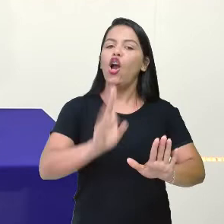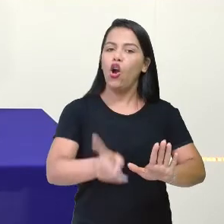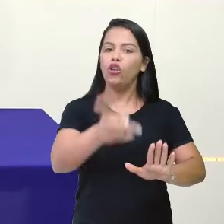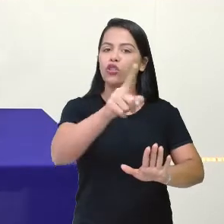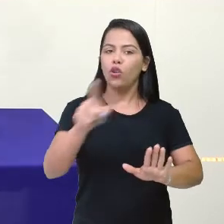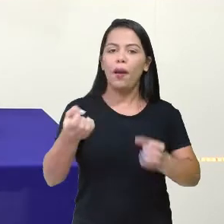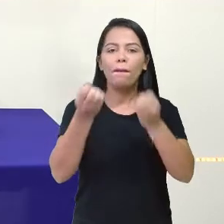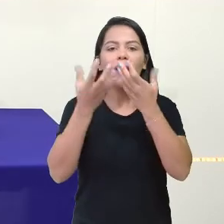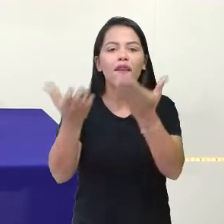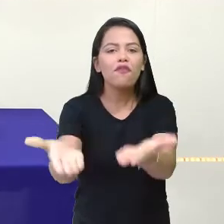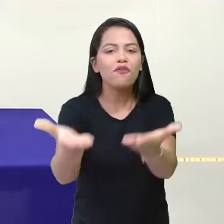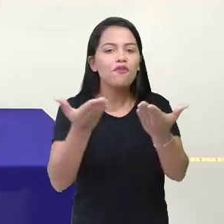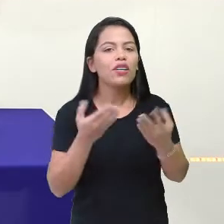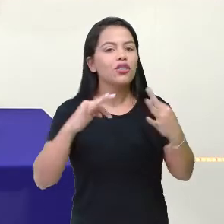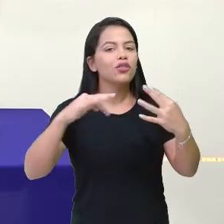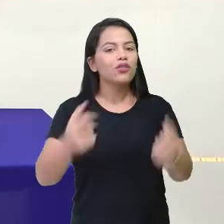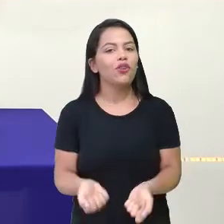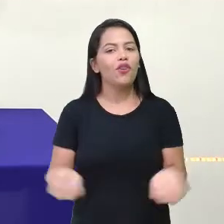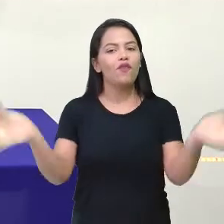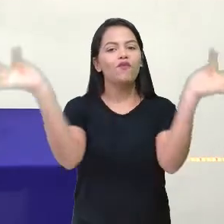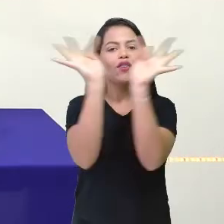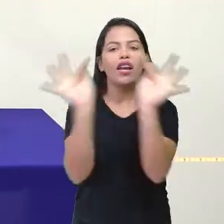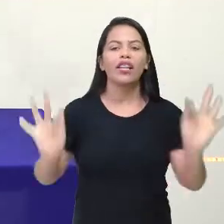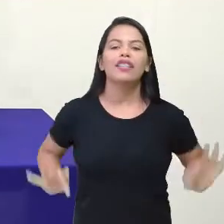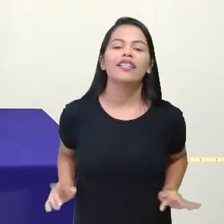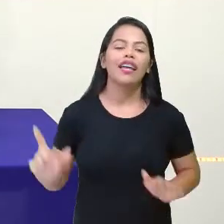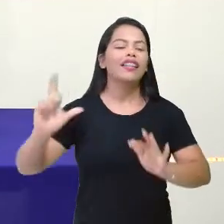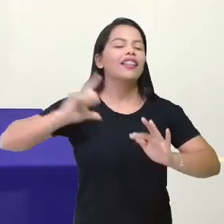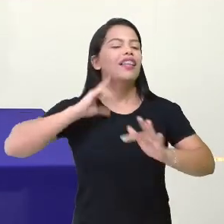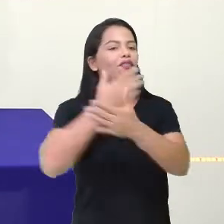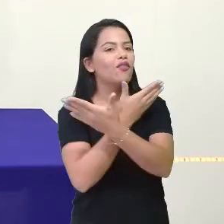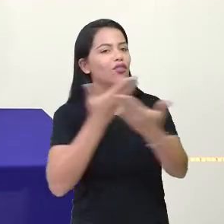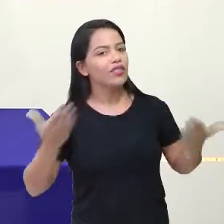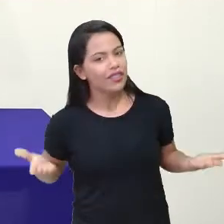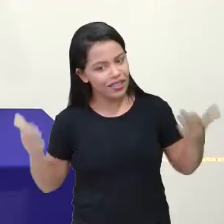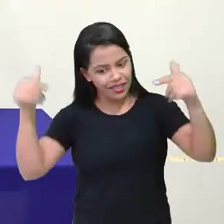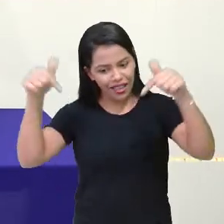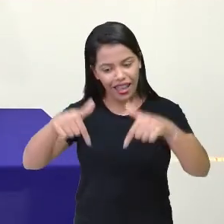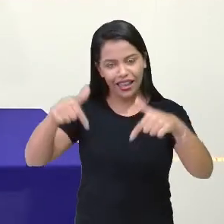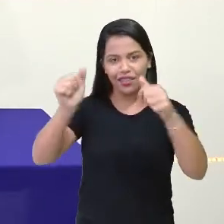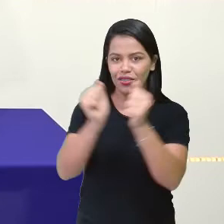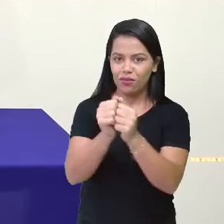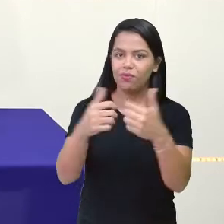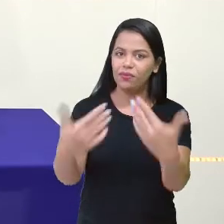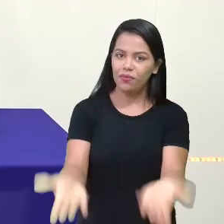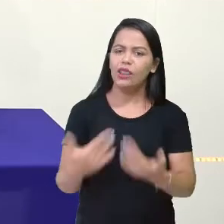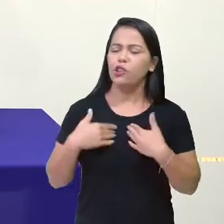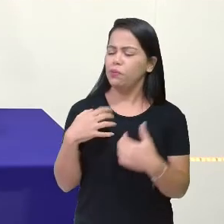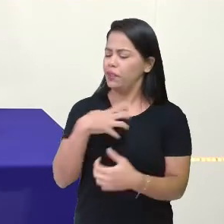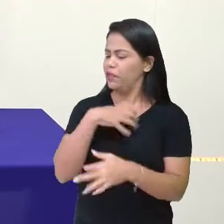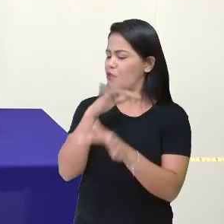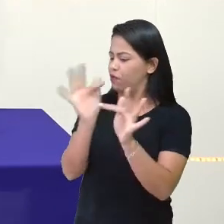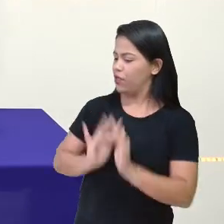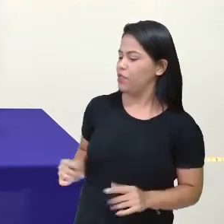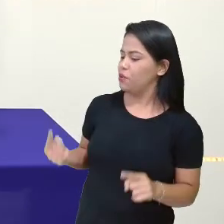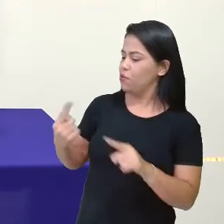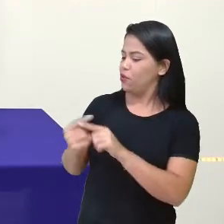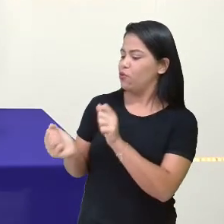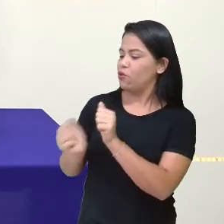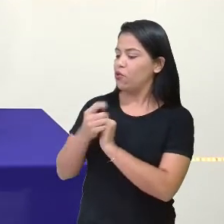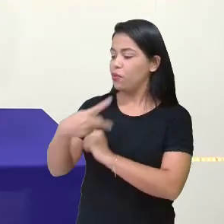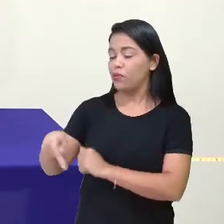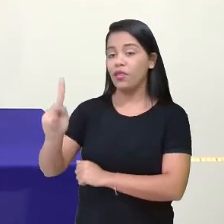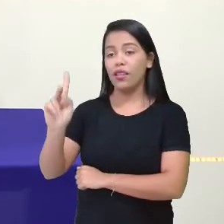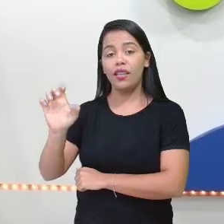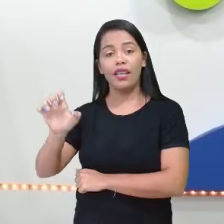sejam super bem-vindos, uma alegria do tamanho do universo contar com a presença e participação de vocês. E eu também estou muito feliz porque eu estou com a professora Keise aqui. E aí